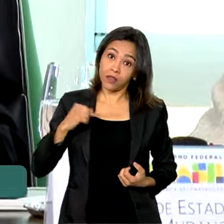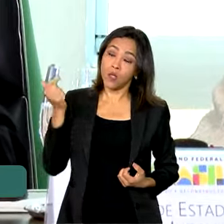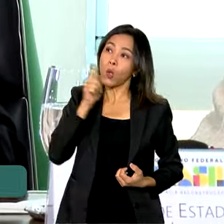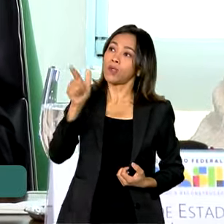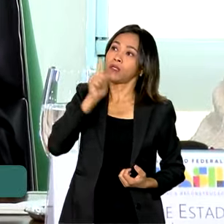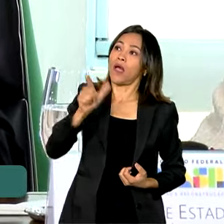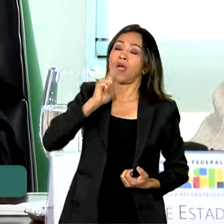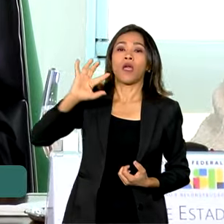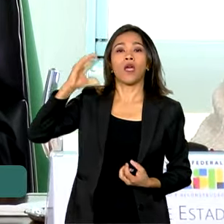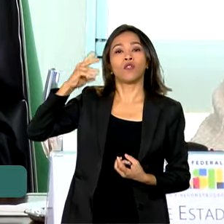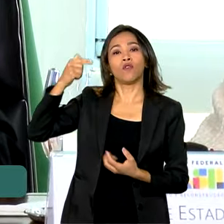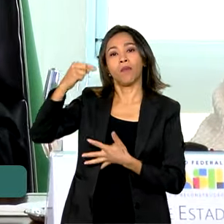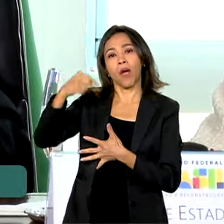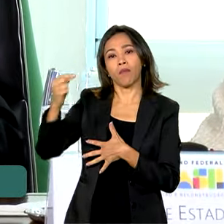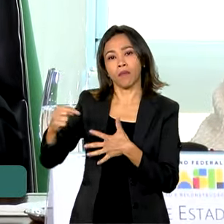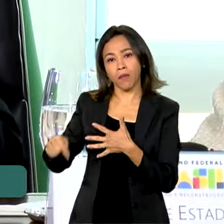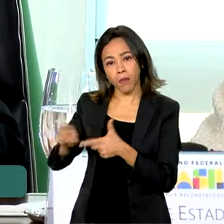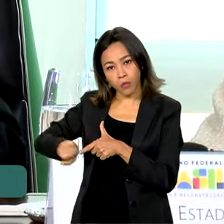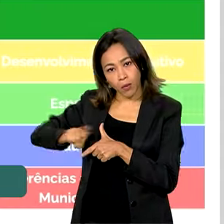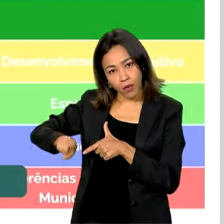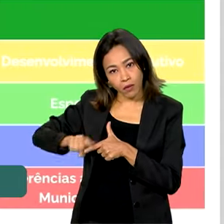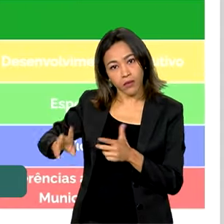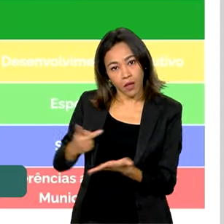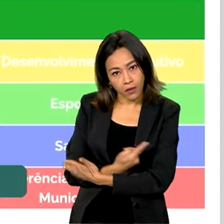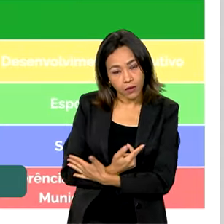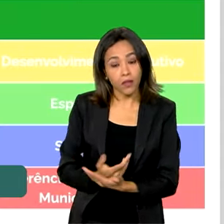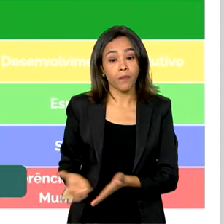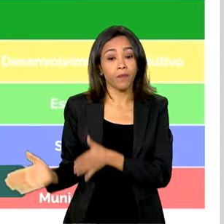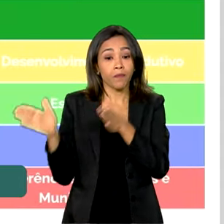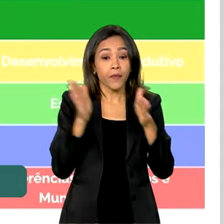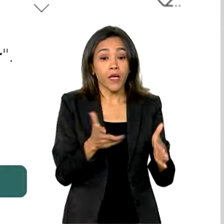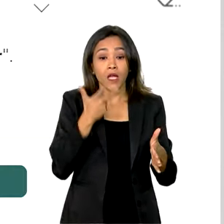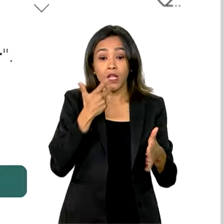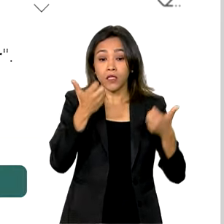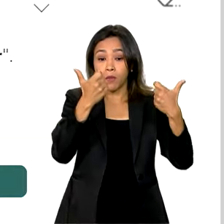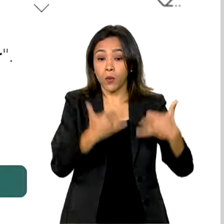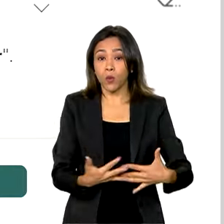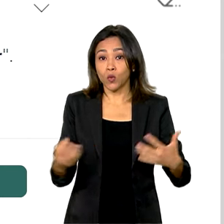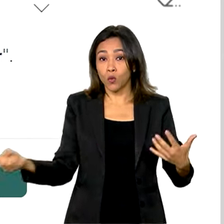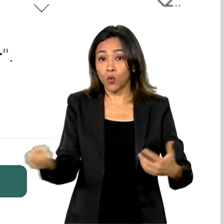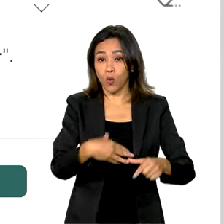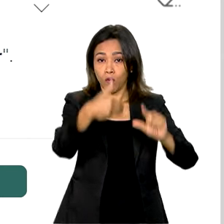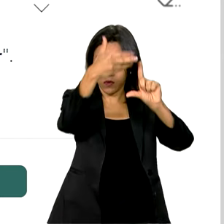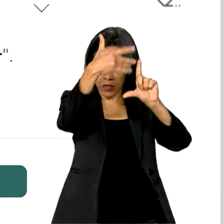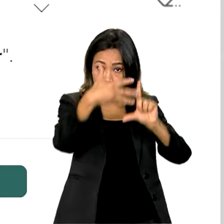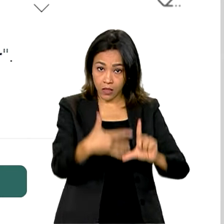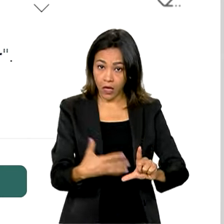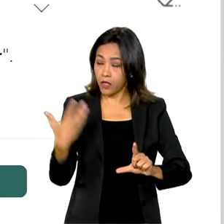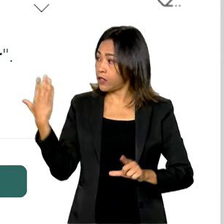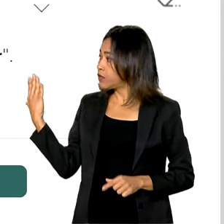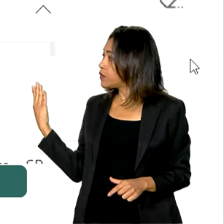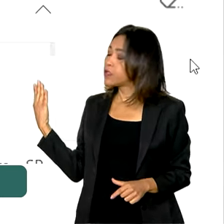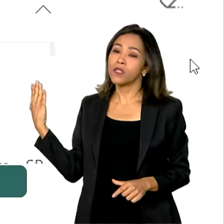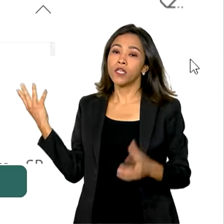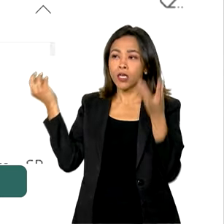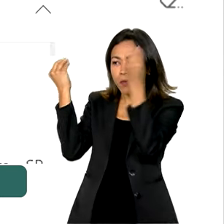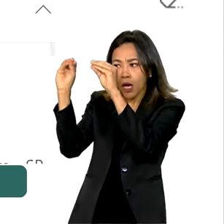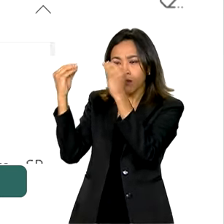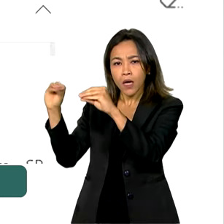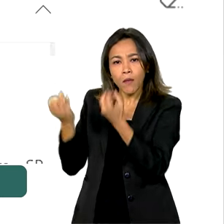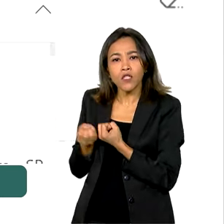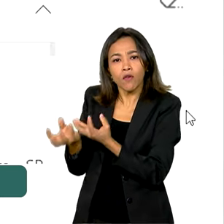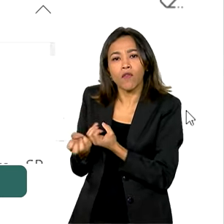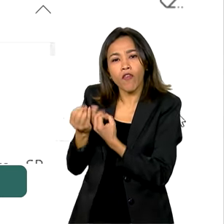contábeis nesse país. Lula também falou do novo site Comunica.br, que informa todos os recursos, ações e